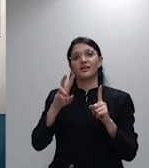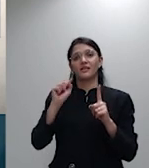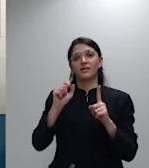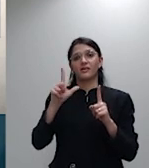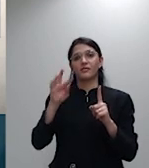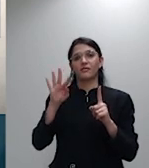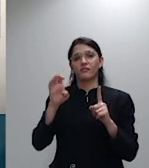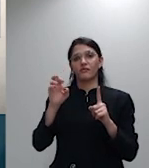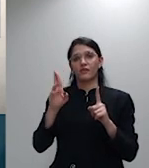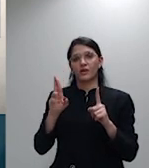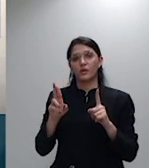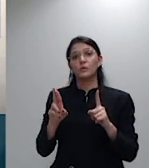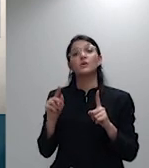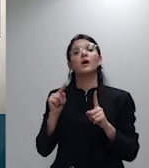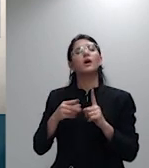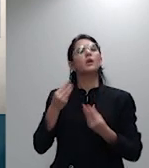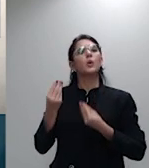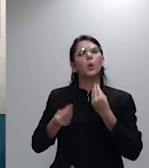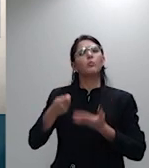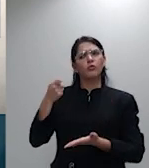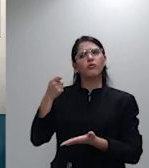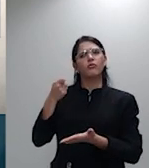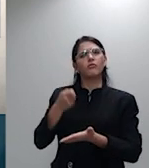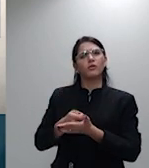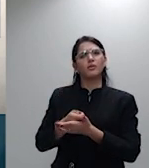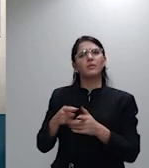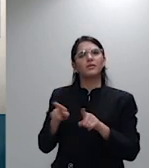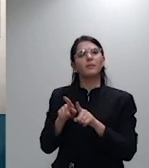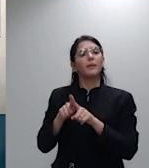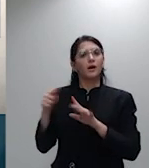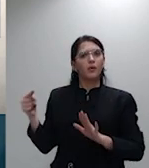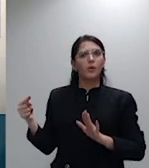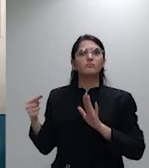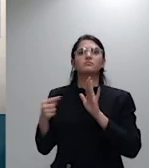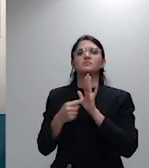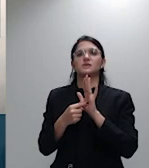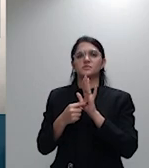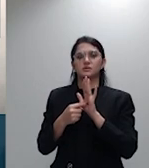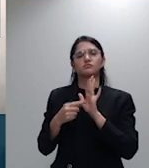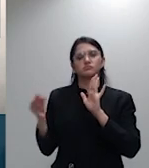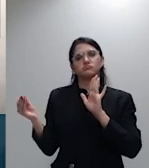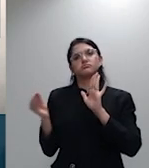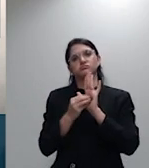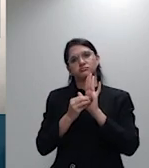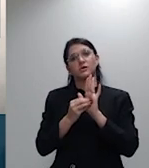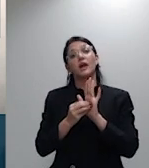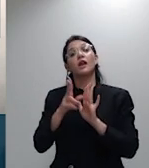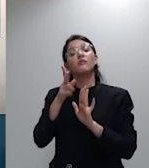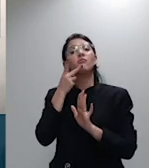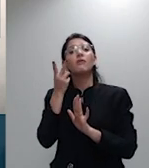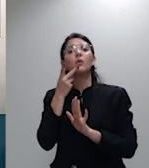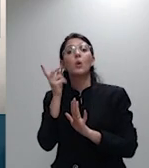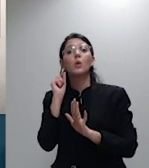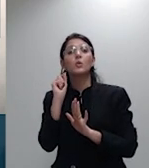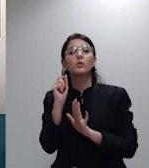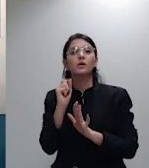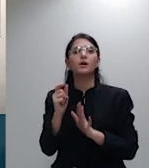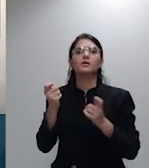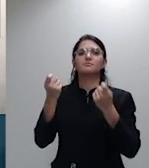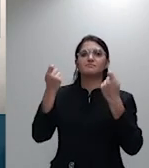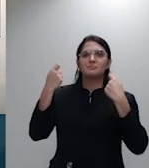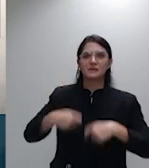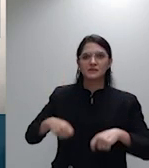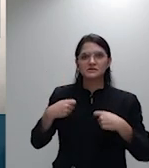muito firme e objetivo nesta manifestação quando diz da necessidade de desvendarmos a